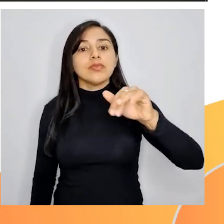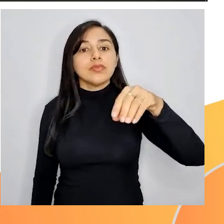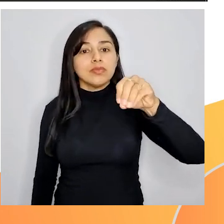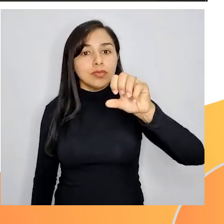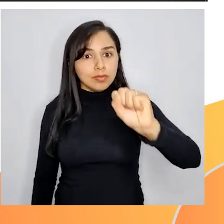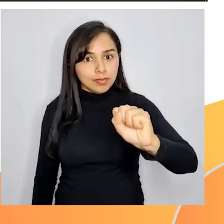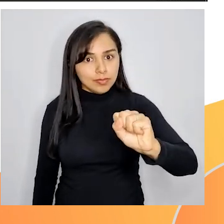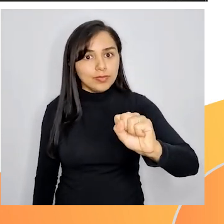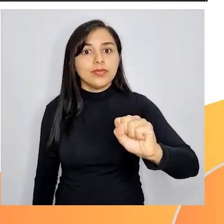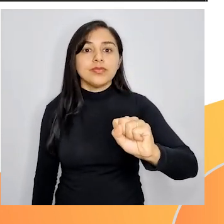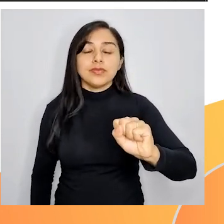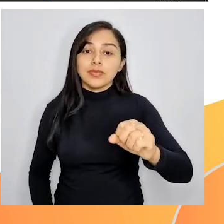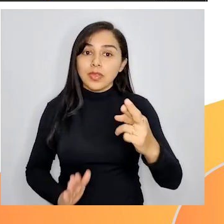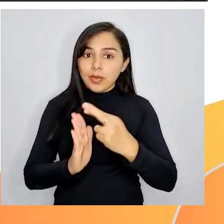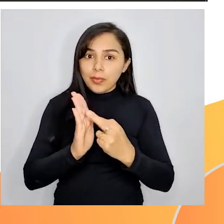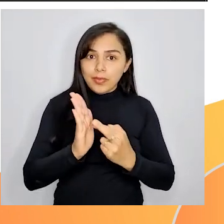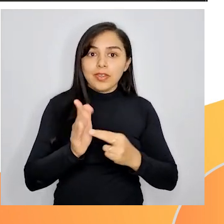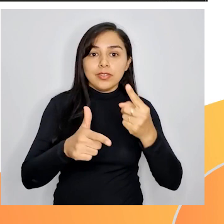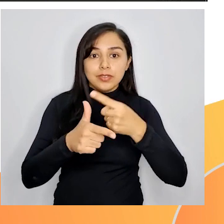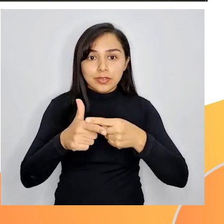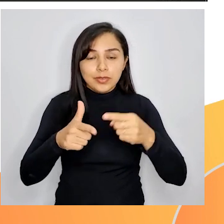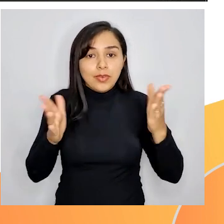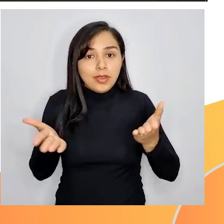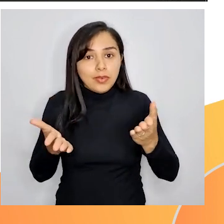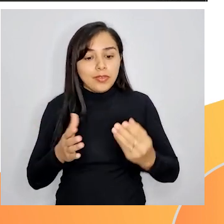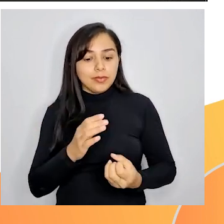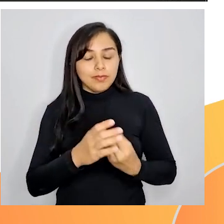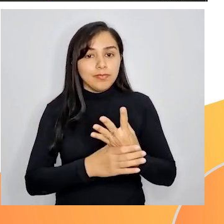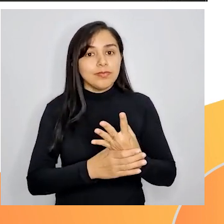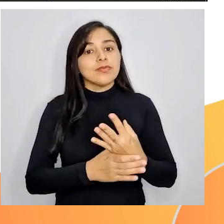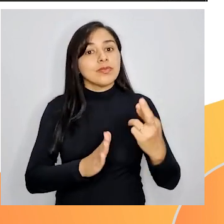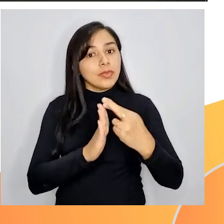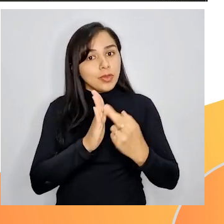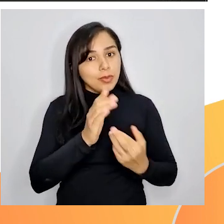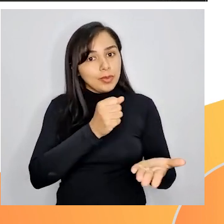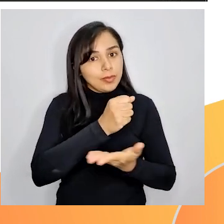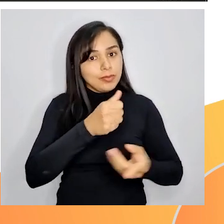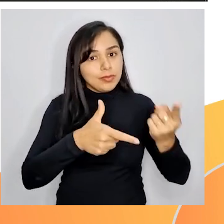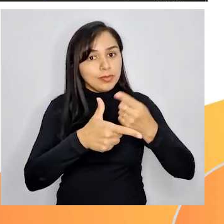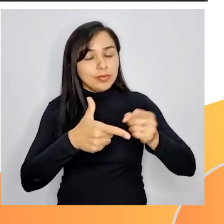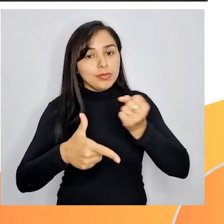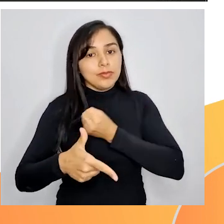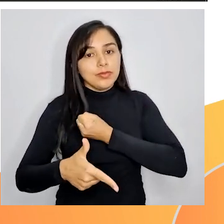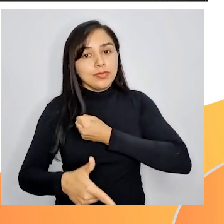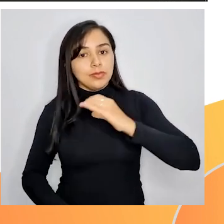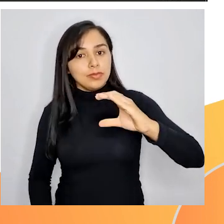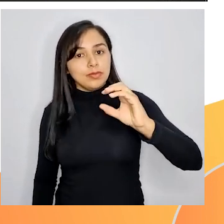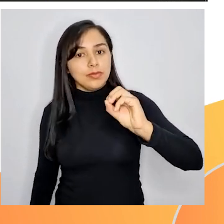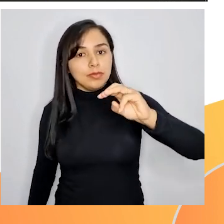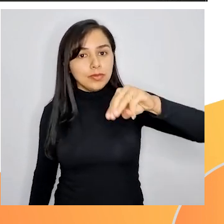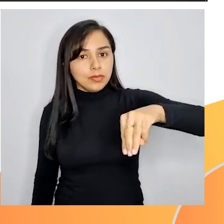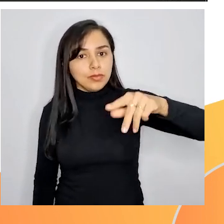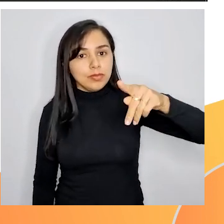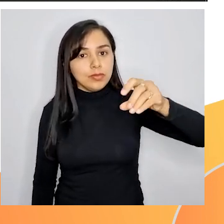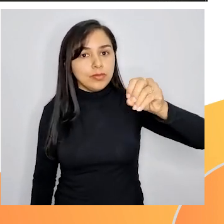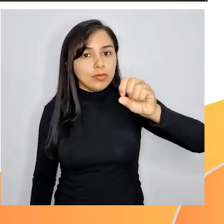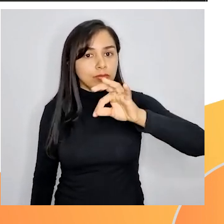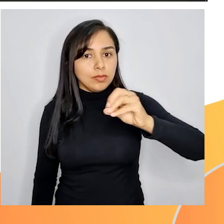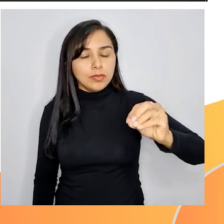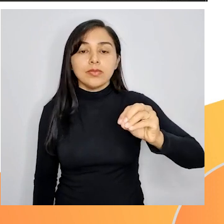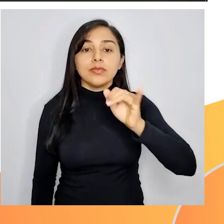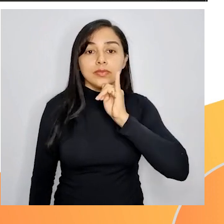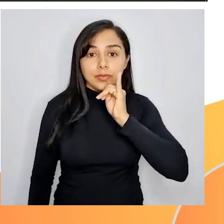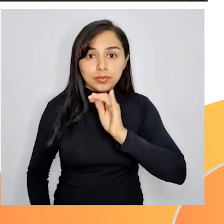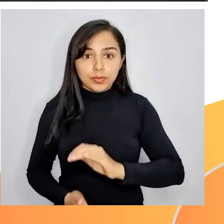compostos. Para desenvolver um novo critério, vamos unir os critérios vistos até aqui. O critério do número